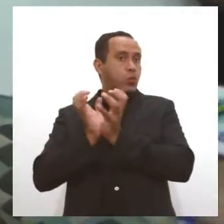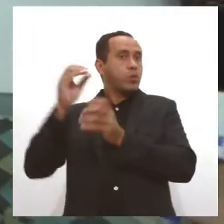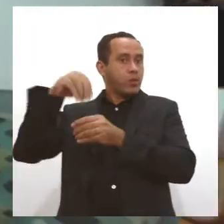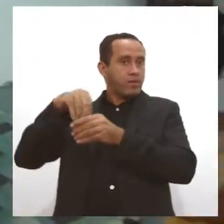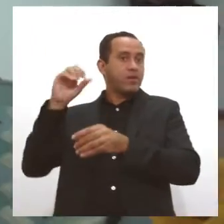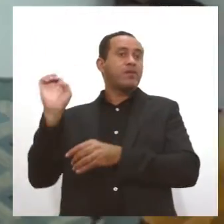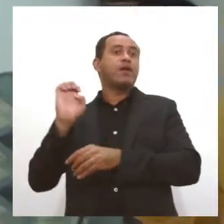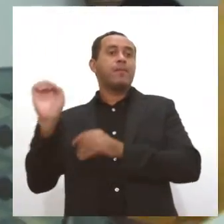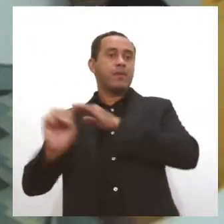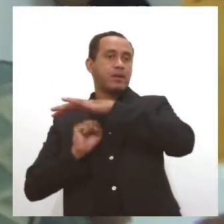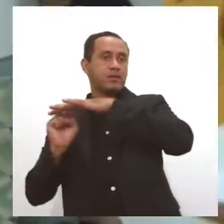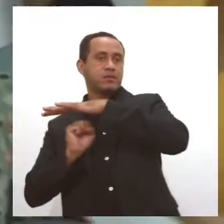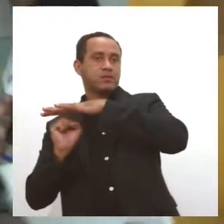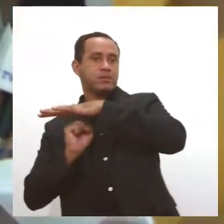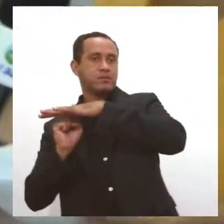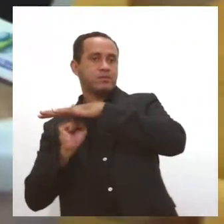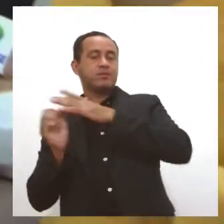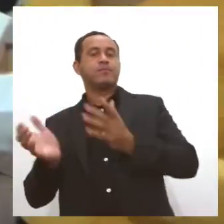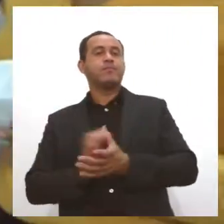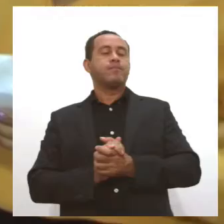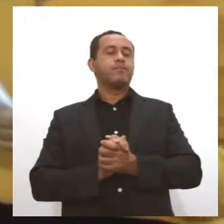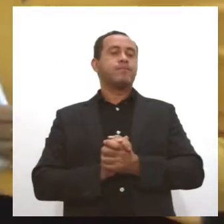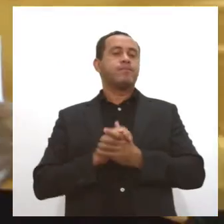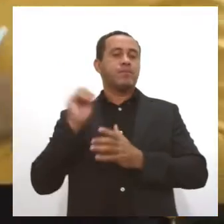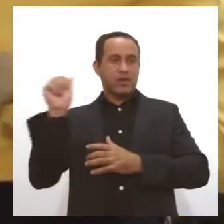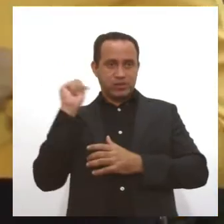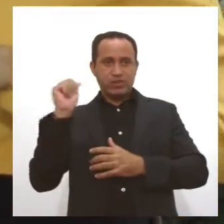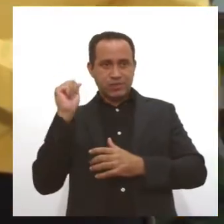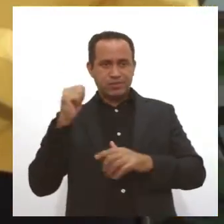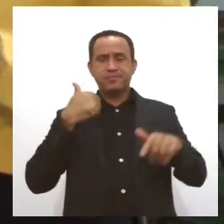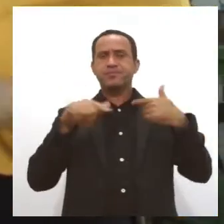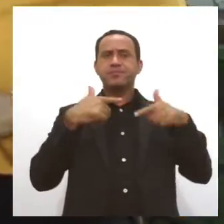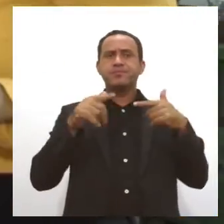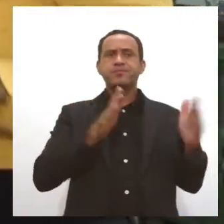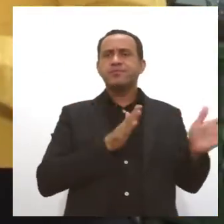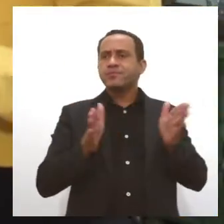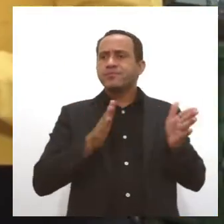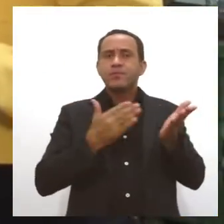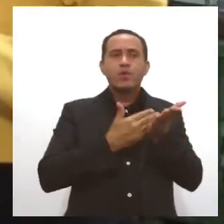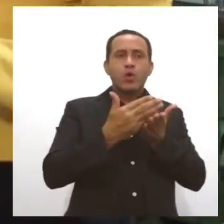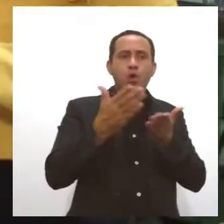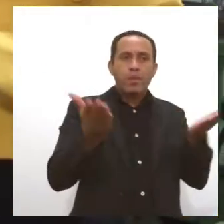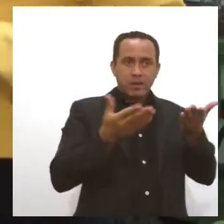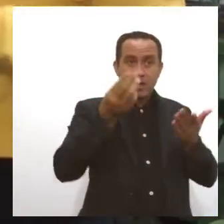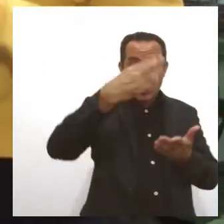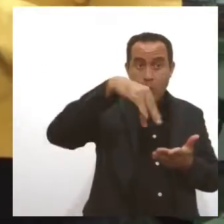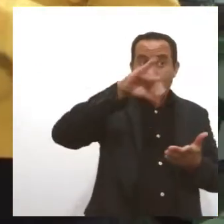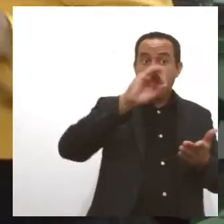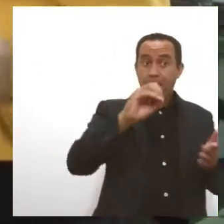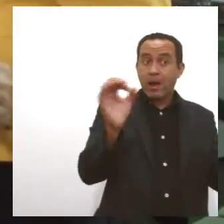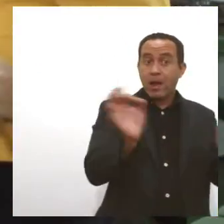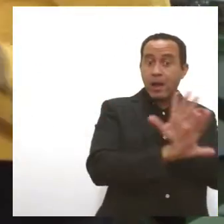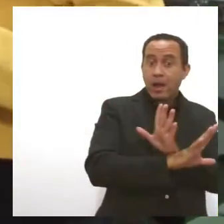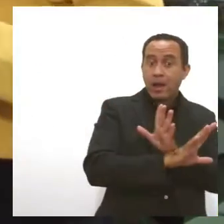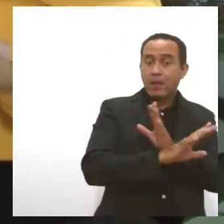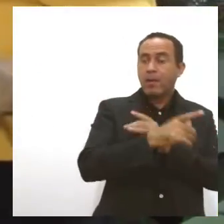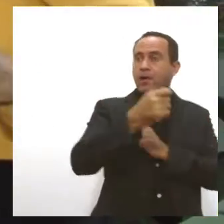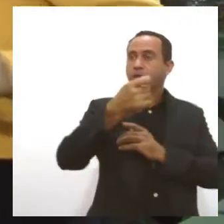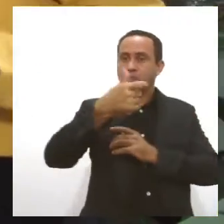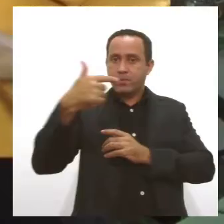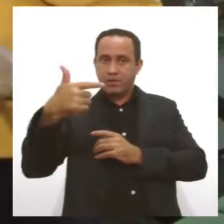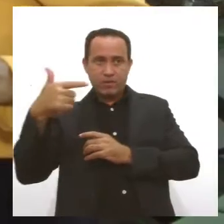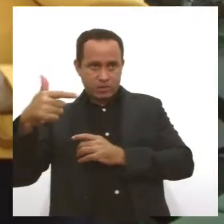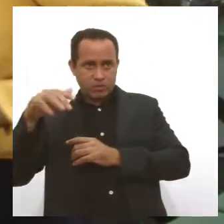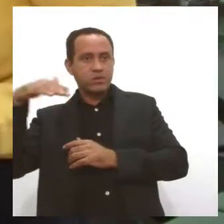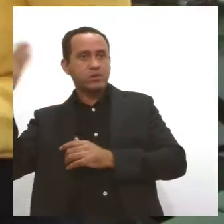algum tempo, né, de trabalho? No caso, vai começar agora em maio, termina em 2022. Tem algum